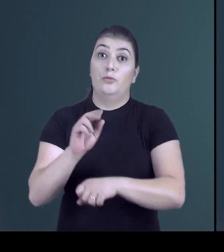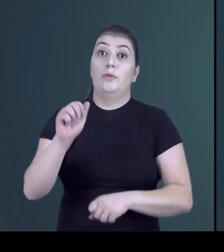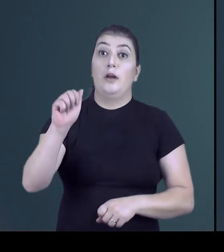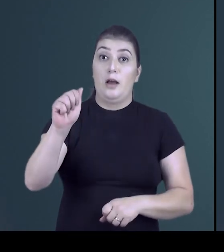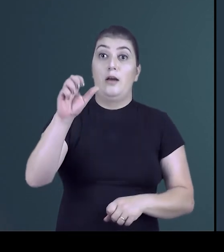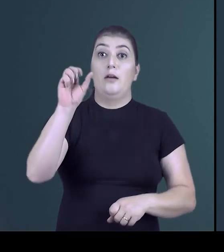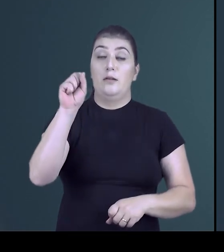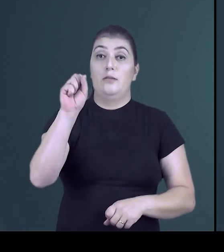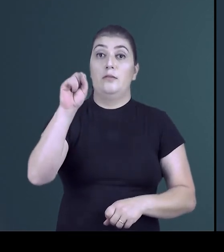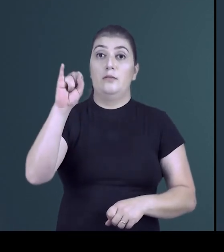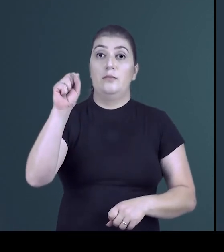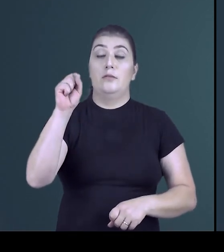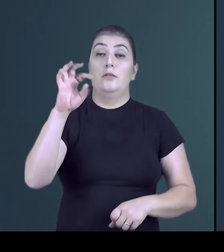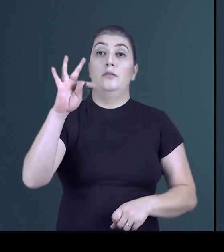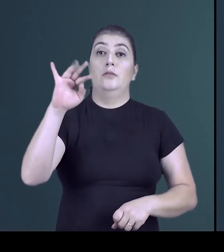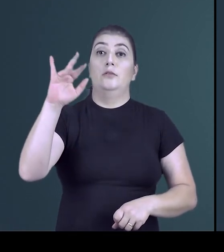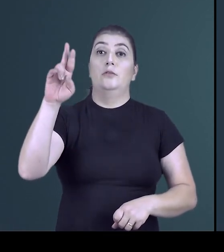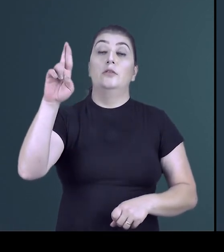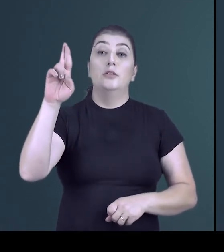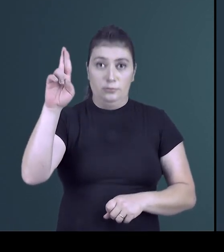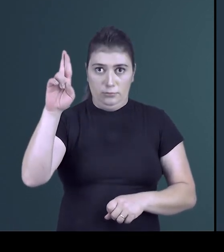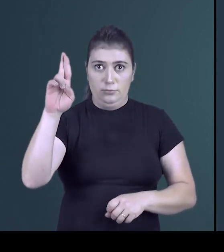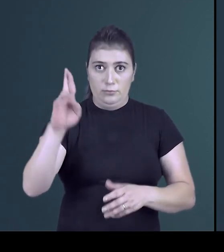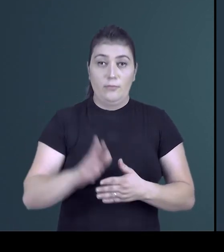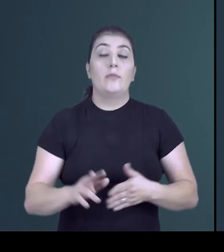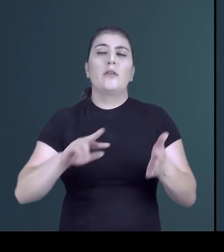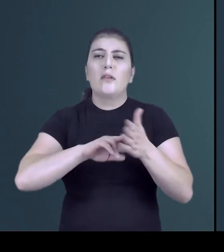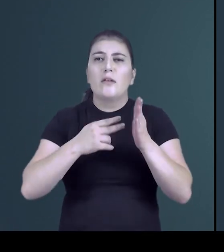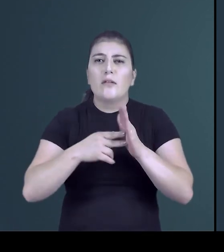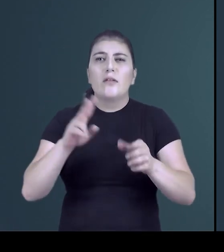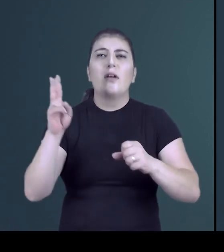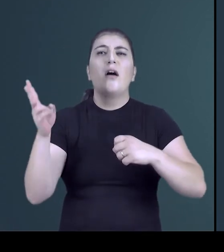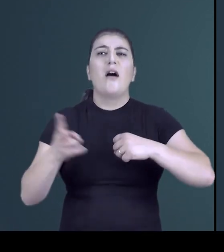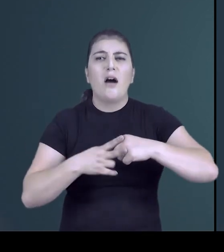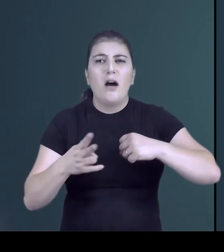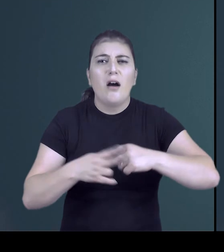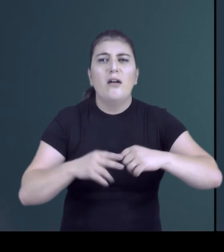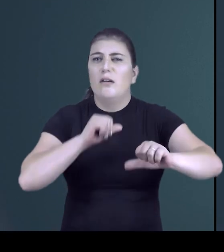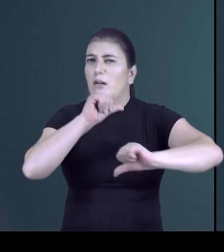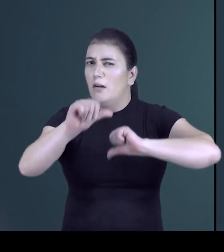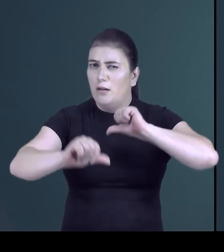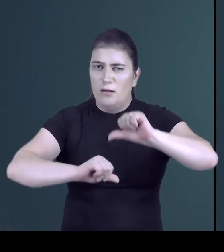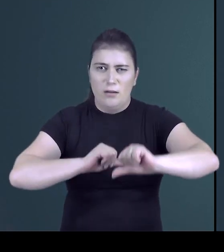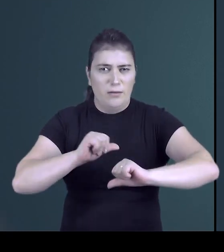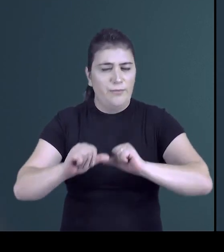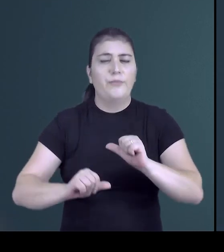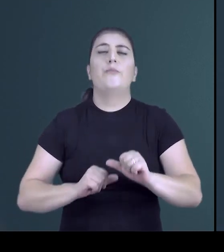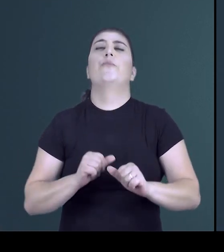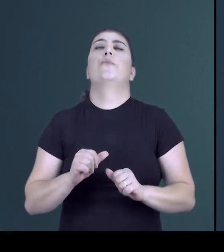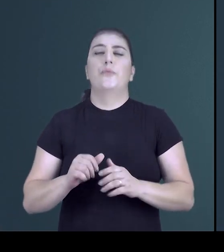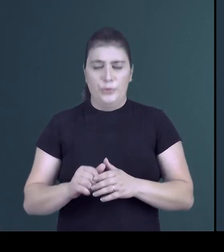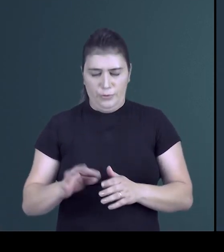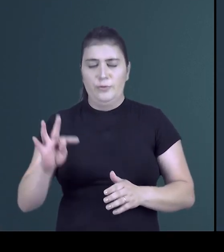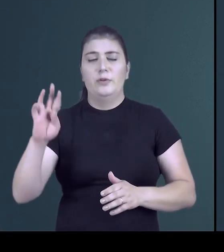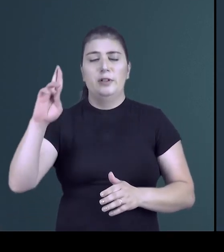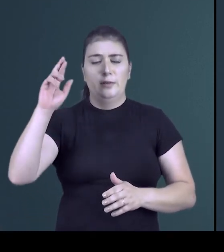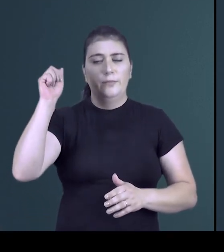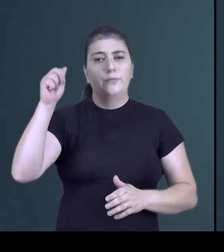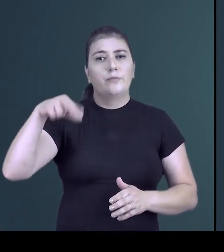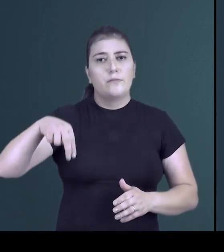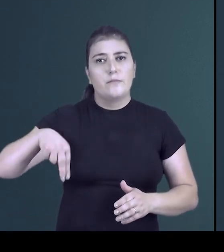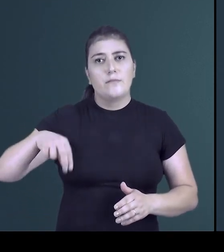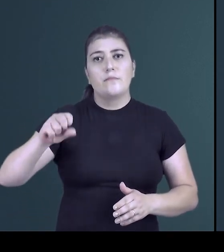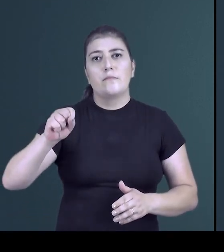Dependendo da estrutura verbal, do sentido dado a esse verbo, muda totalmente a nossa transitividade.